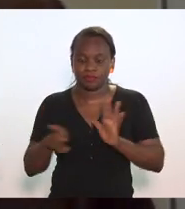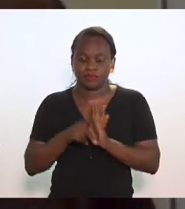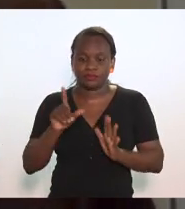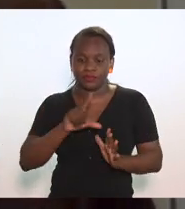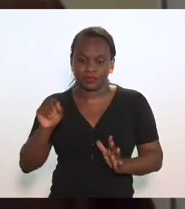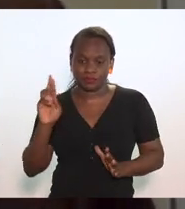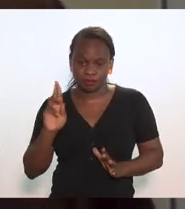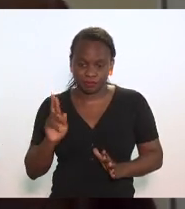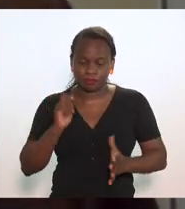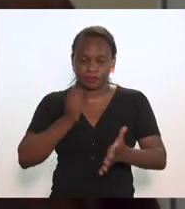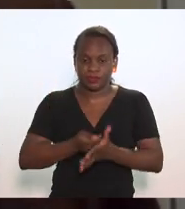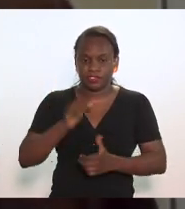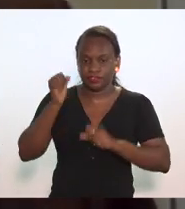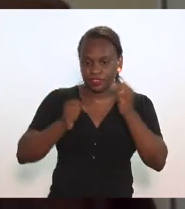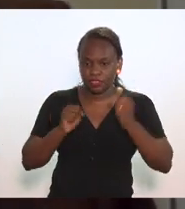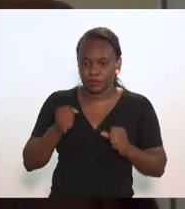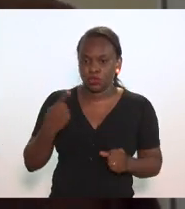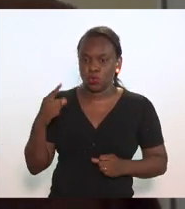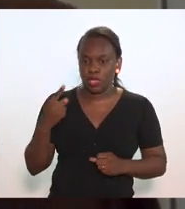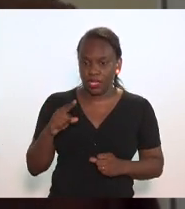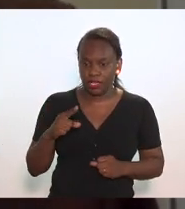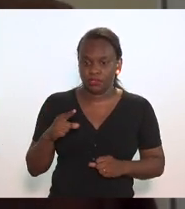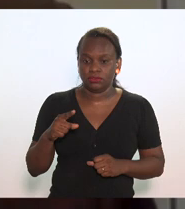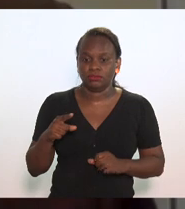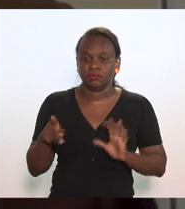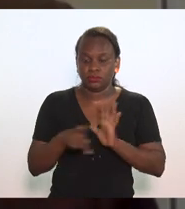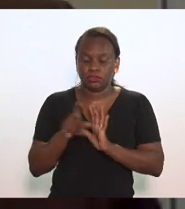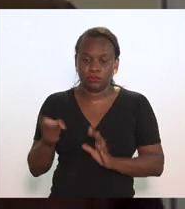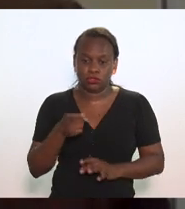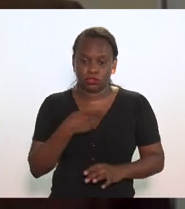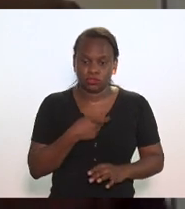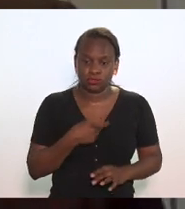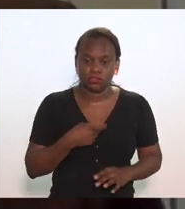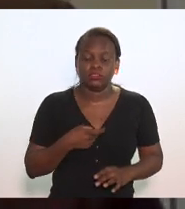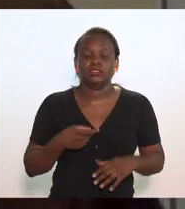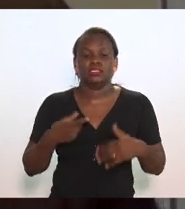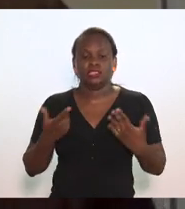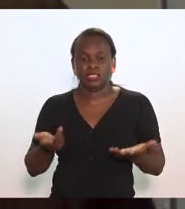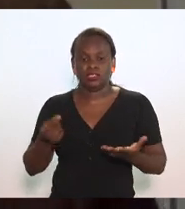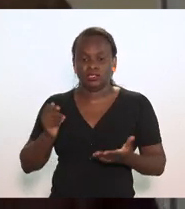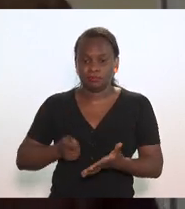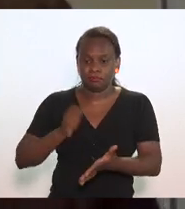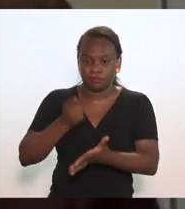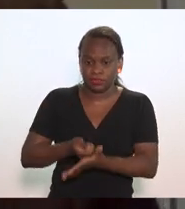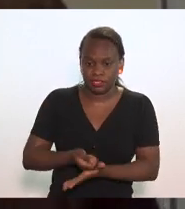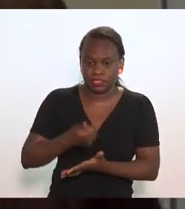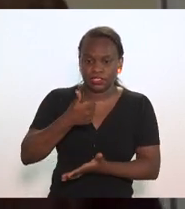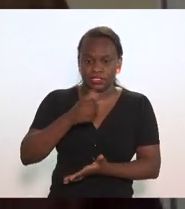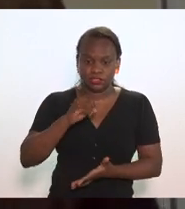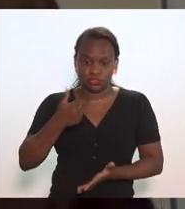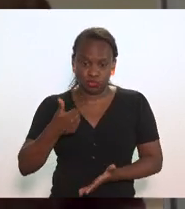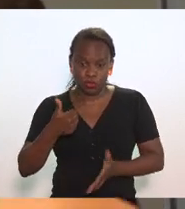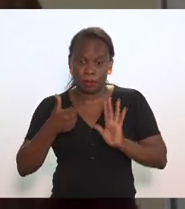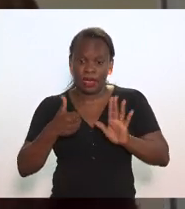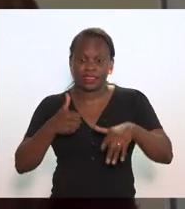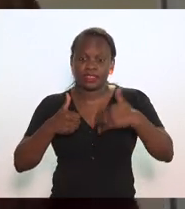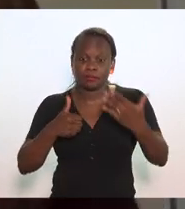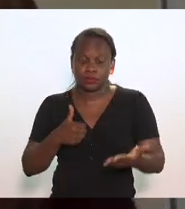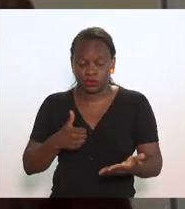passa a pagar, a indústria aqui passa a pagar R$1 de imposto, então o desembolso que era R$100 passa a R$101, só que